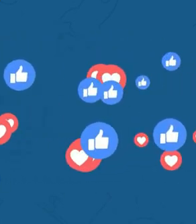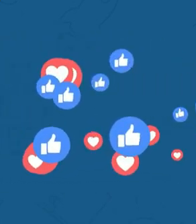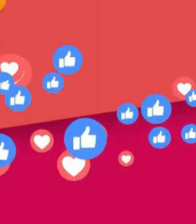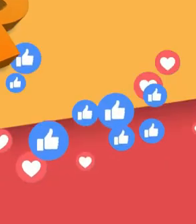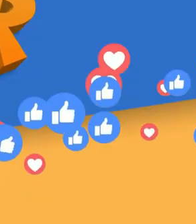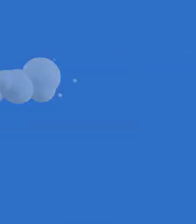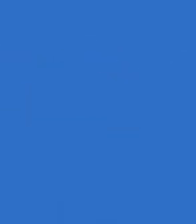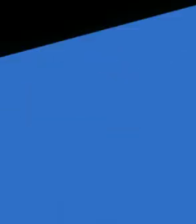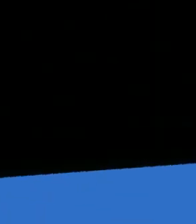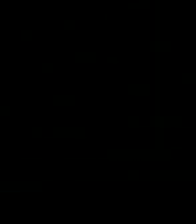Até a